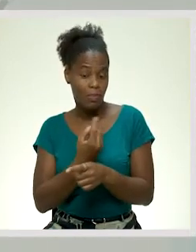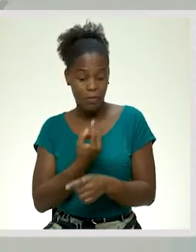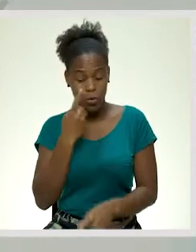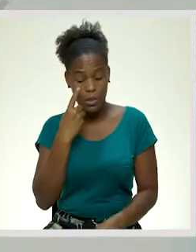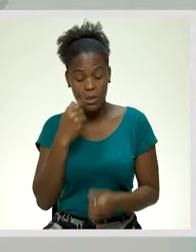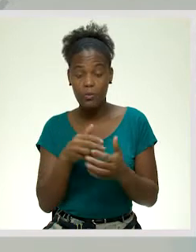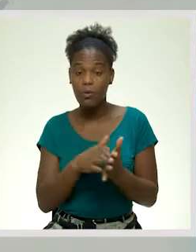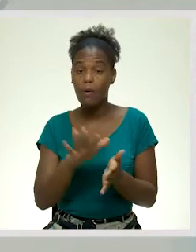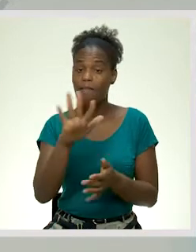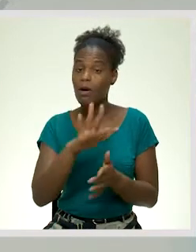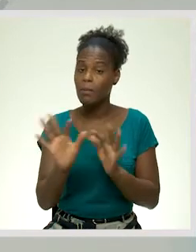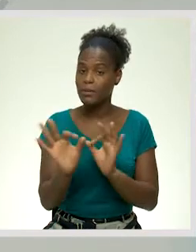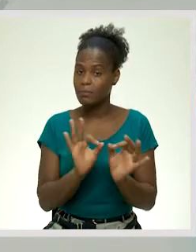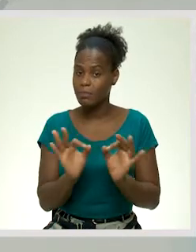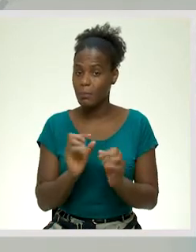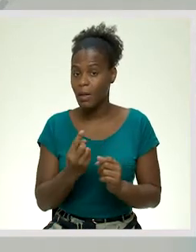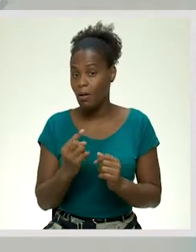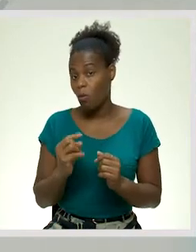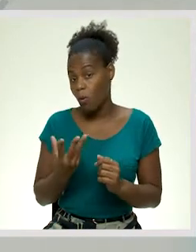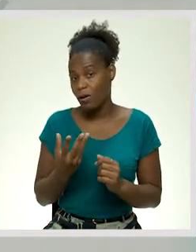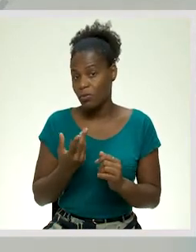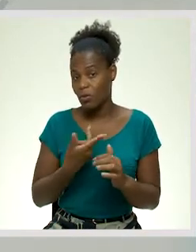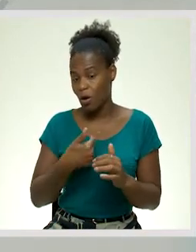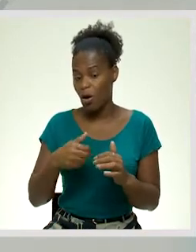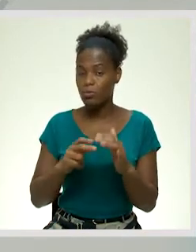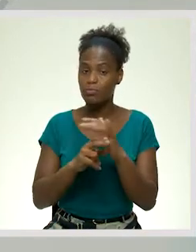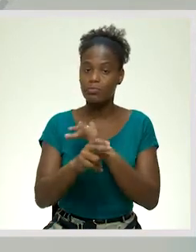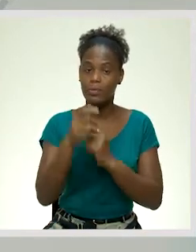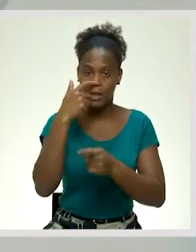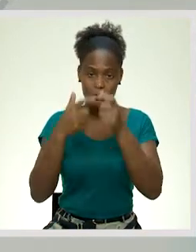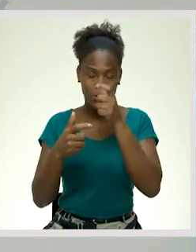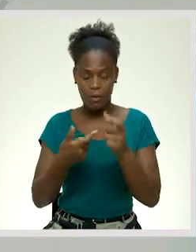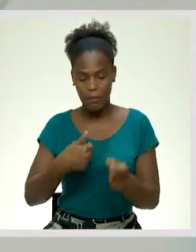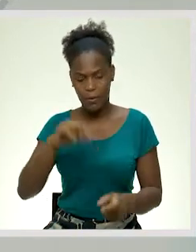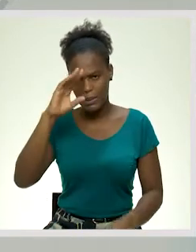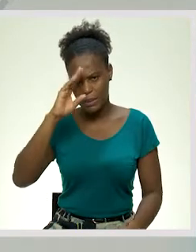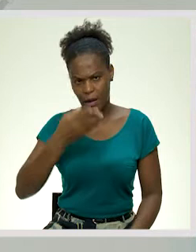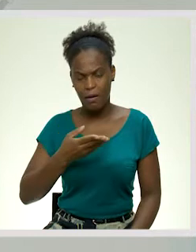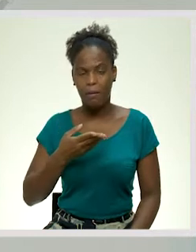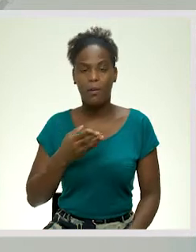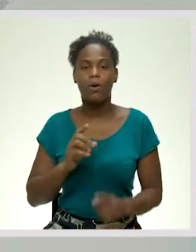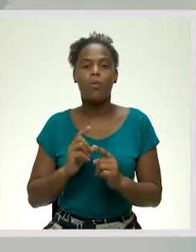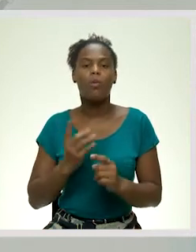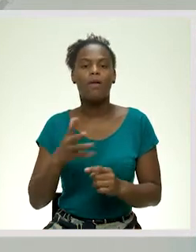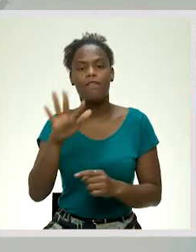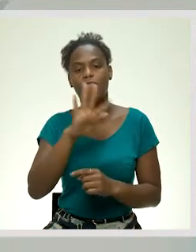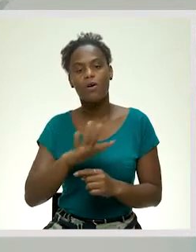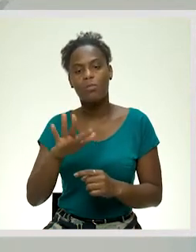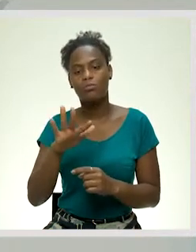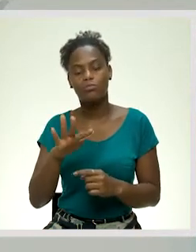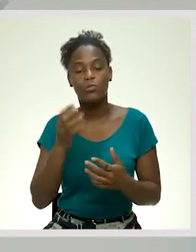todas essas formas de tratamento para quando estamos a dirigir a essas pessoas, sabermos exatamente que forma